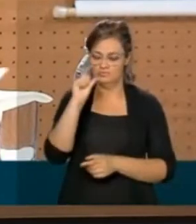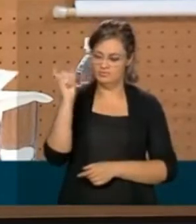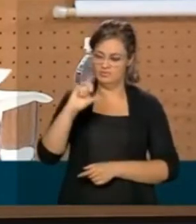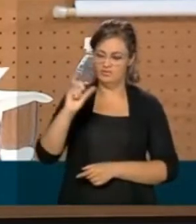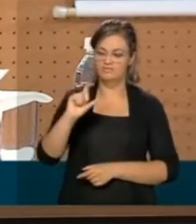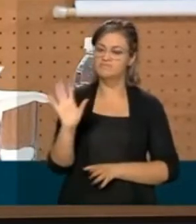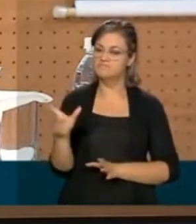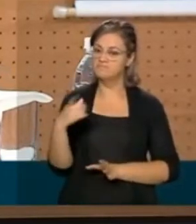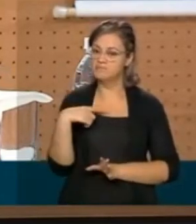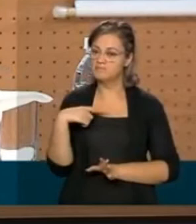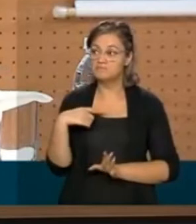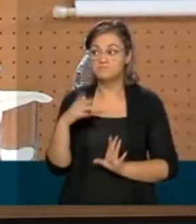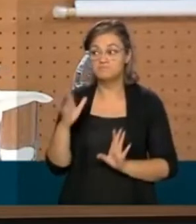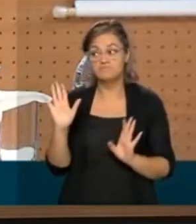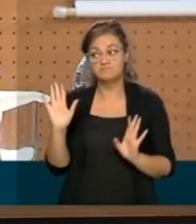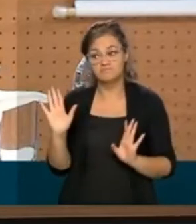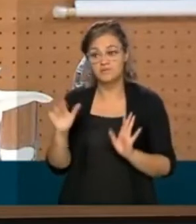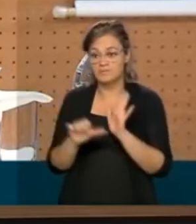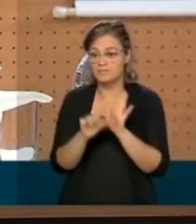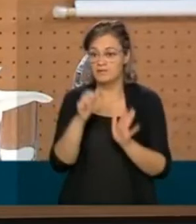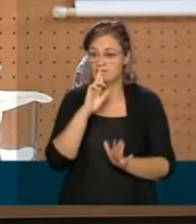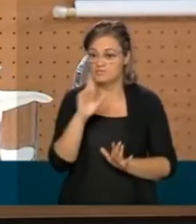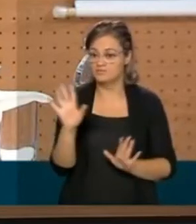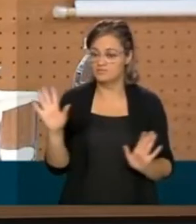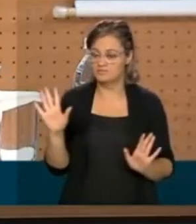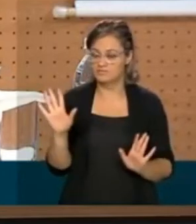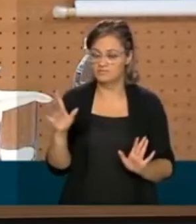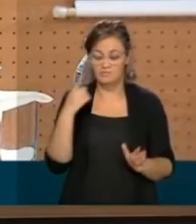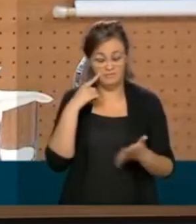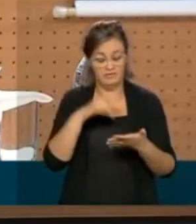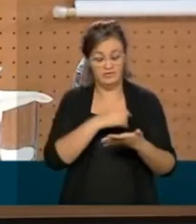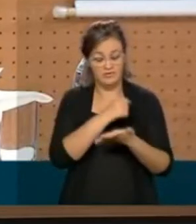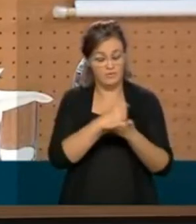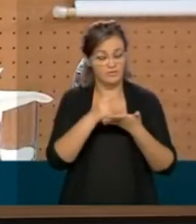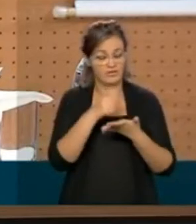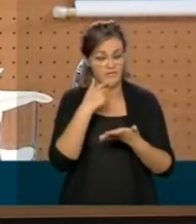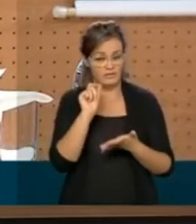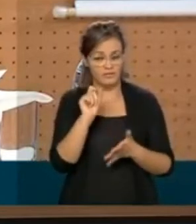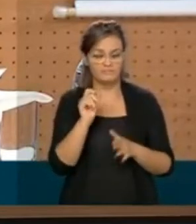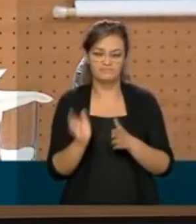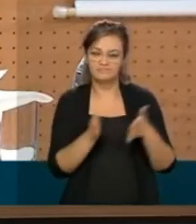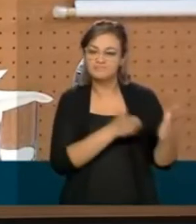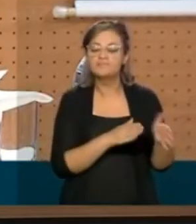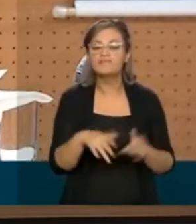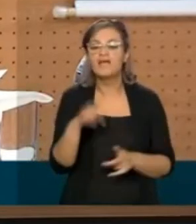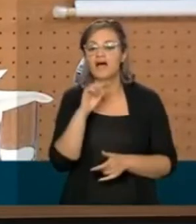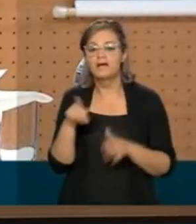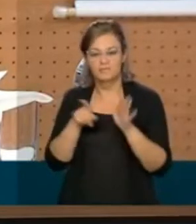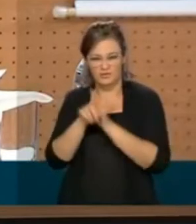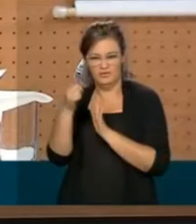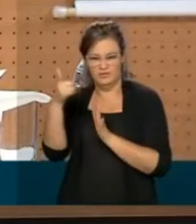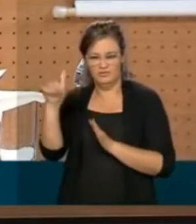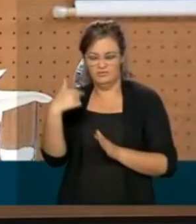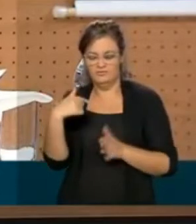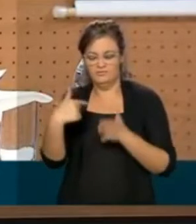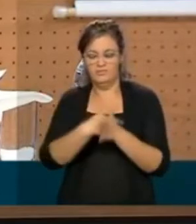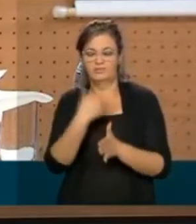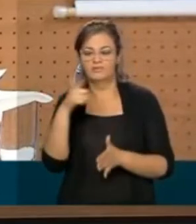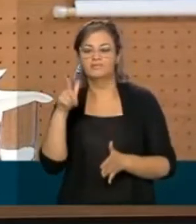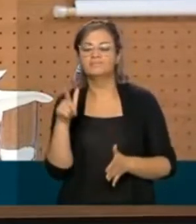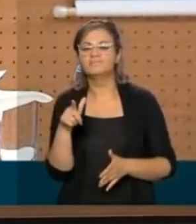Então, a primeira resposta está dada. A segunda resposta, eu reafirmo, reafirmo,